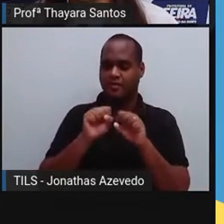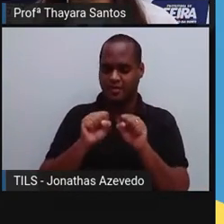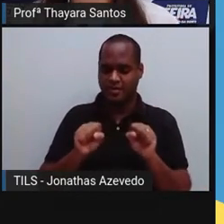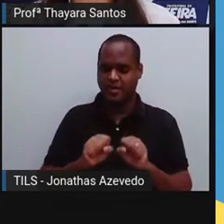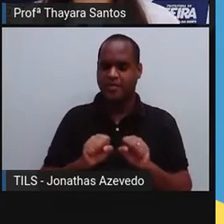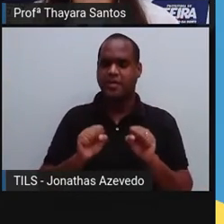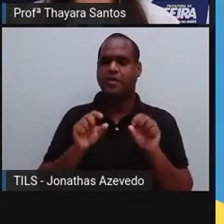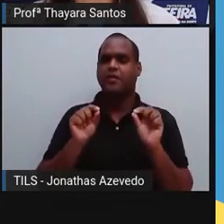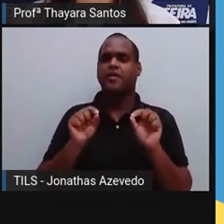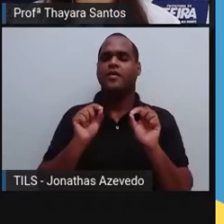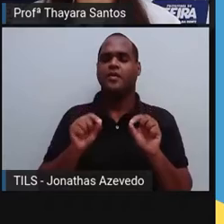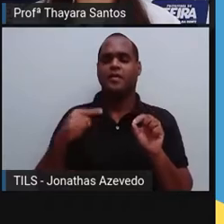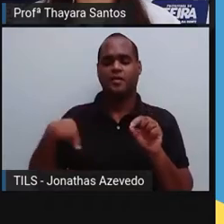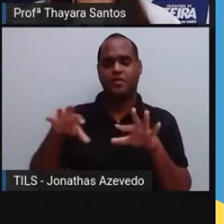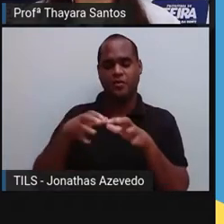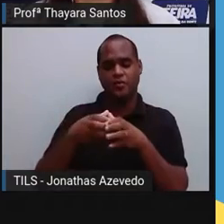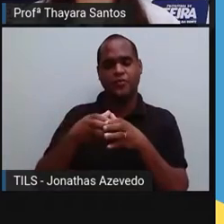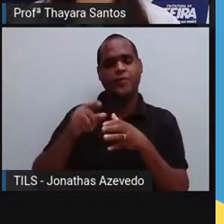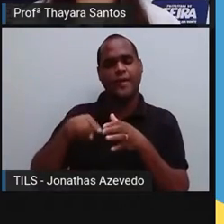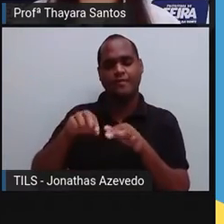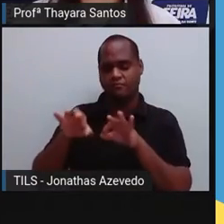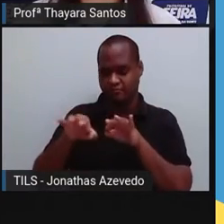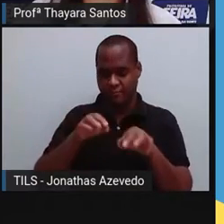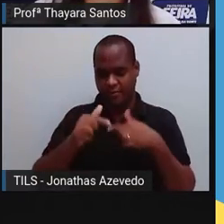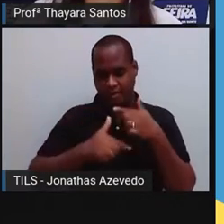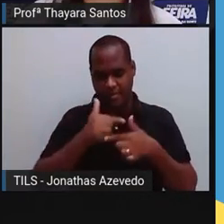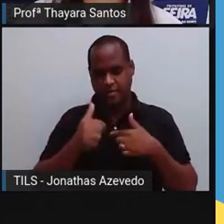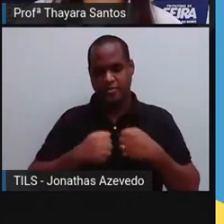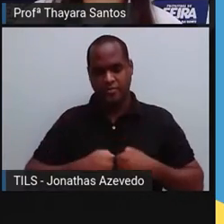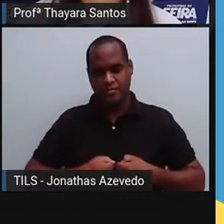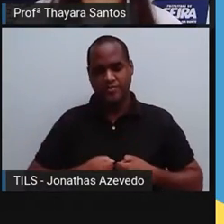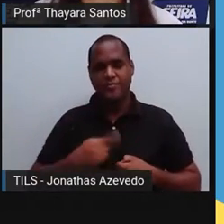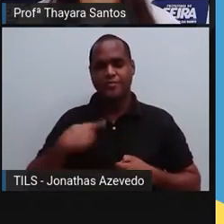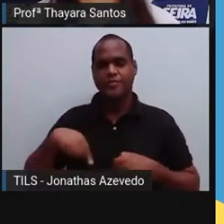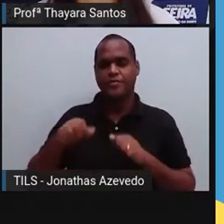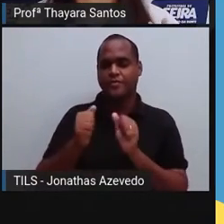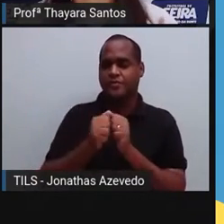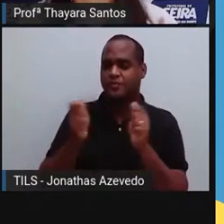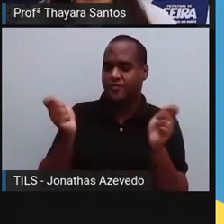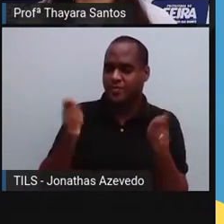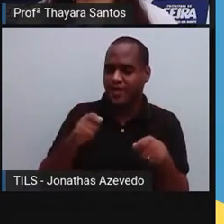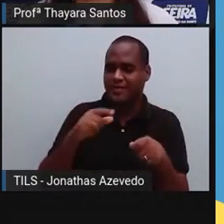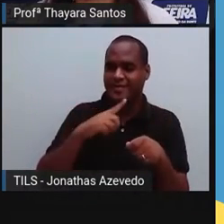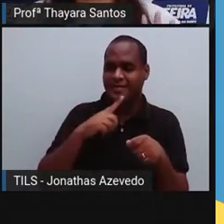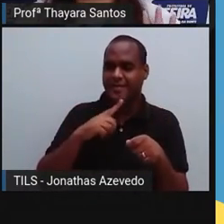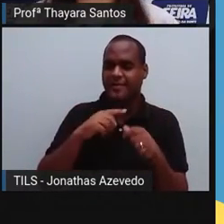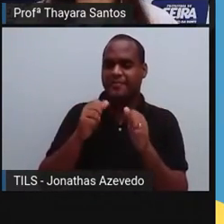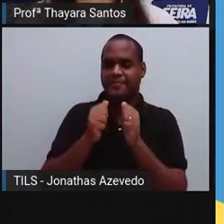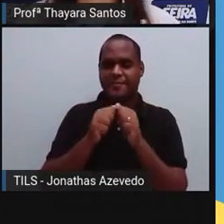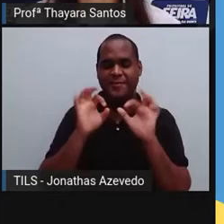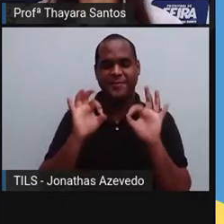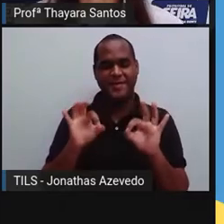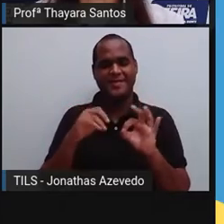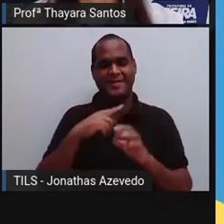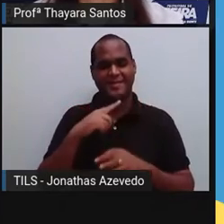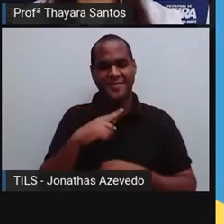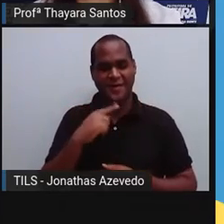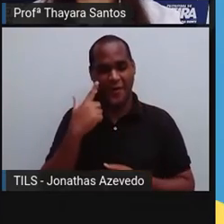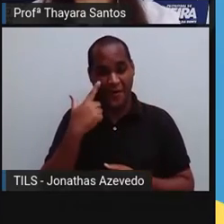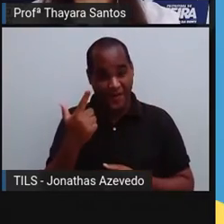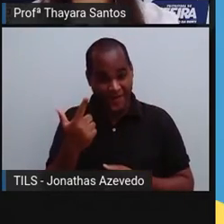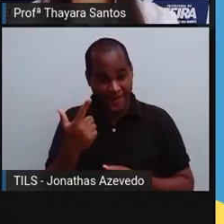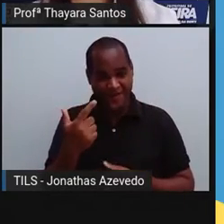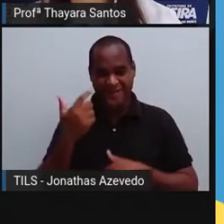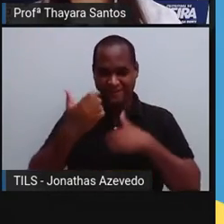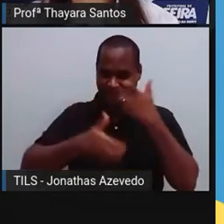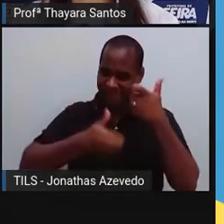diz respeito a um conjunto de órgãos que vão trabalhar juntos para realizar uma determinada função. Eu já estou dando um spoilerzinho aí do que